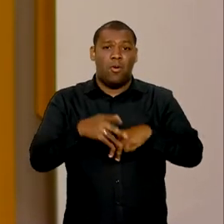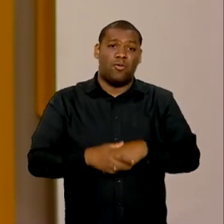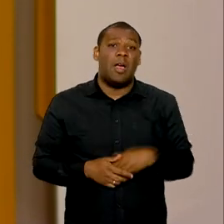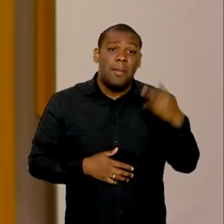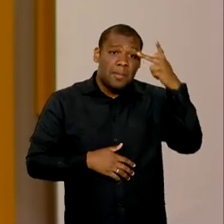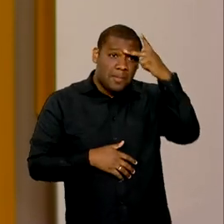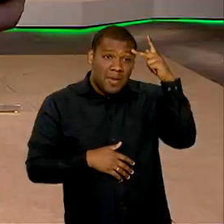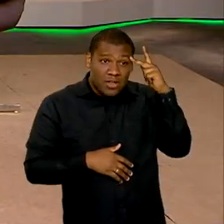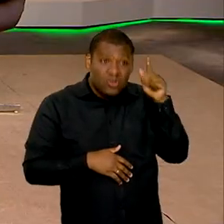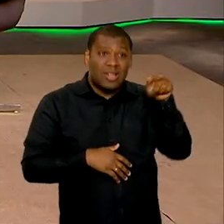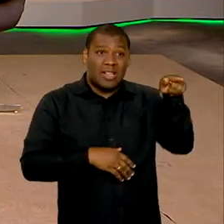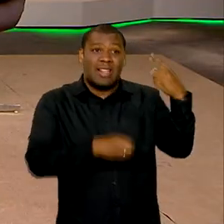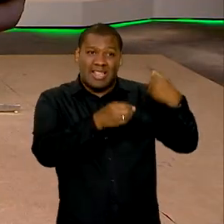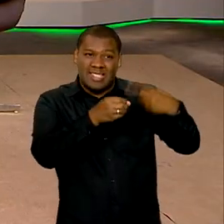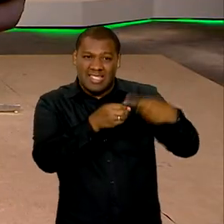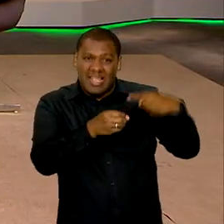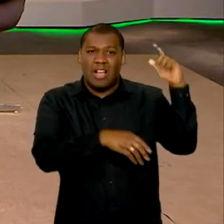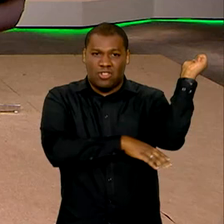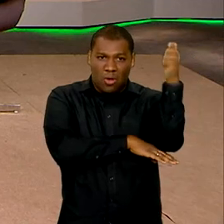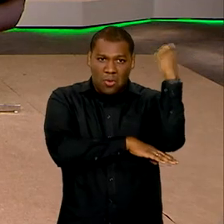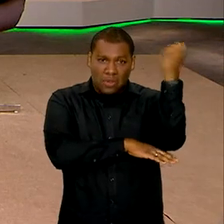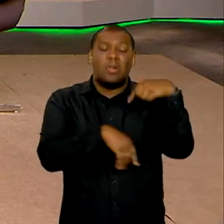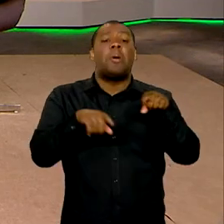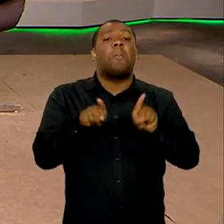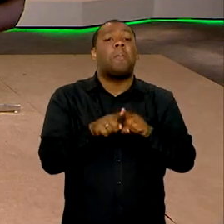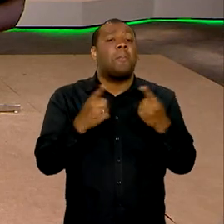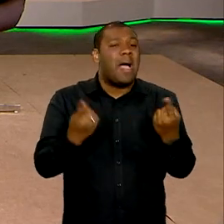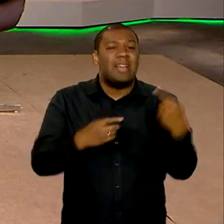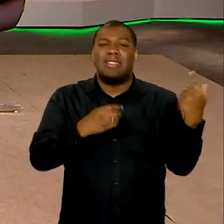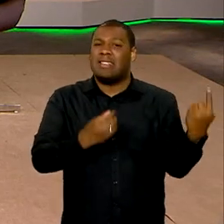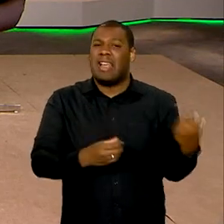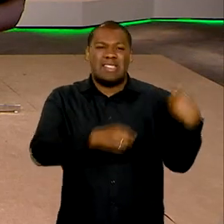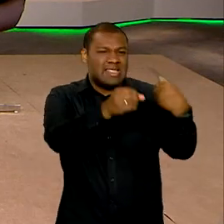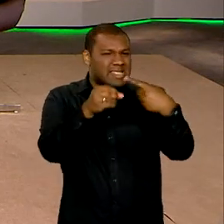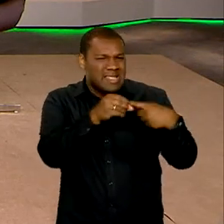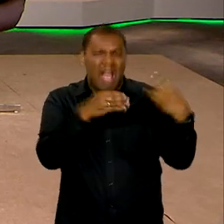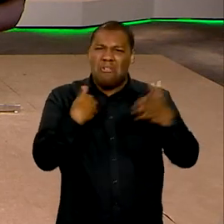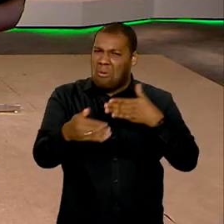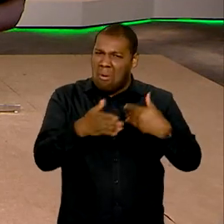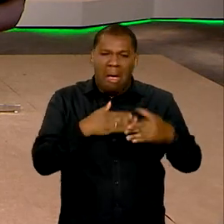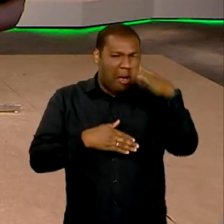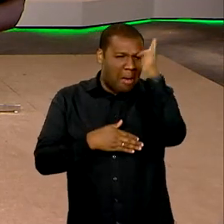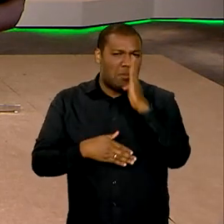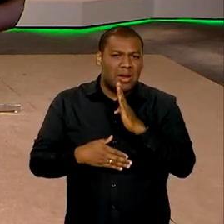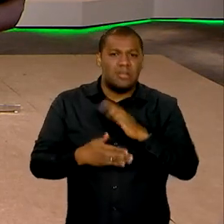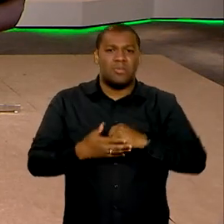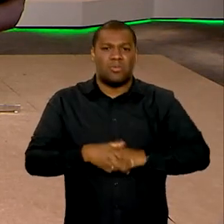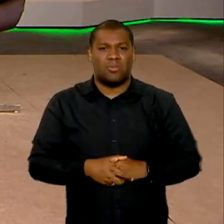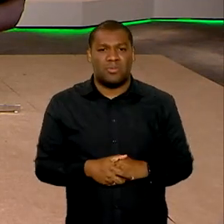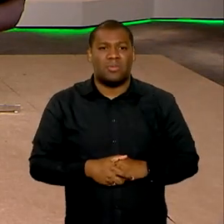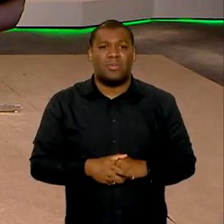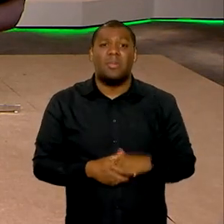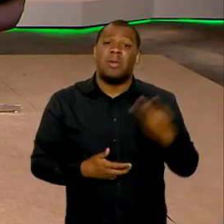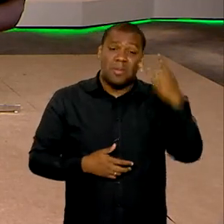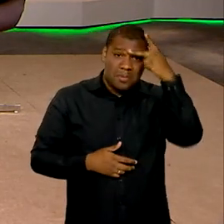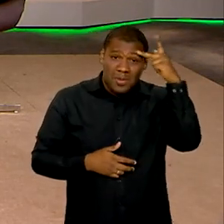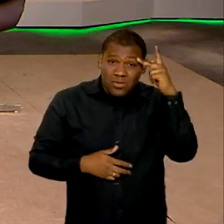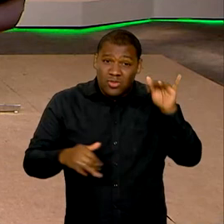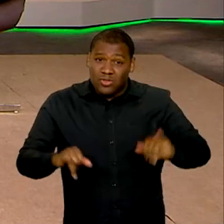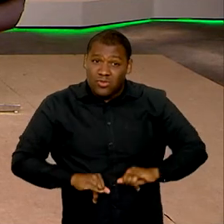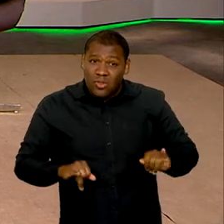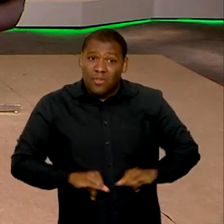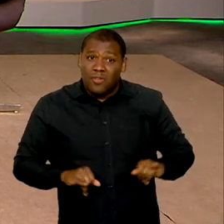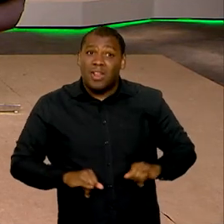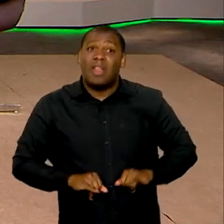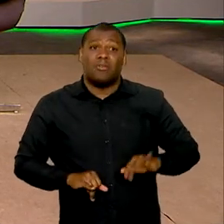cidades afetadas no Rio Grande do Sul, mas de qualquer parte do Brasil que eventualmente estejam sofrendo com ameaças